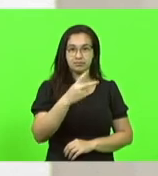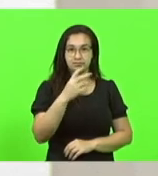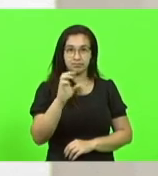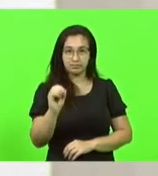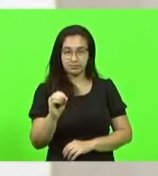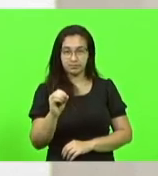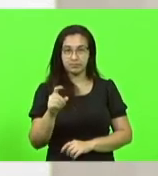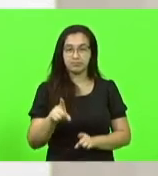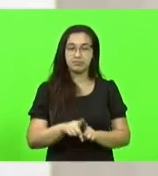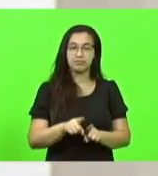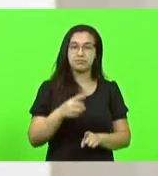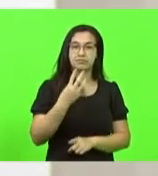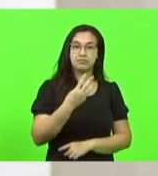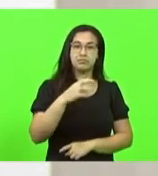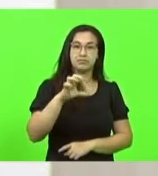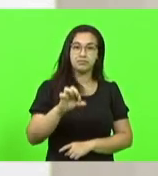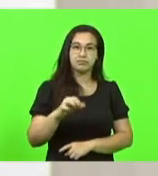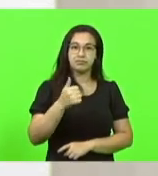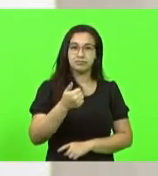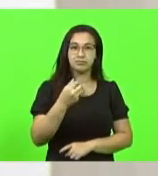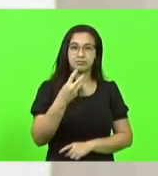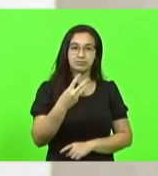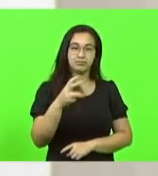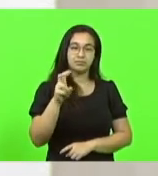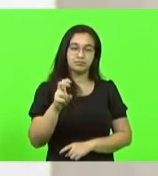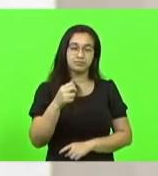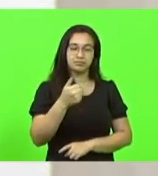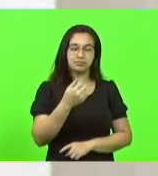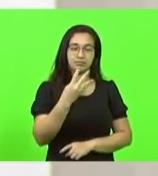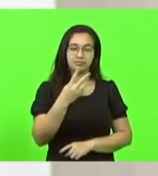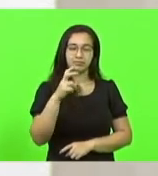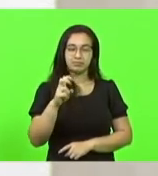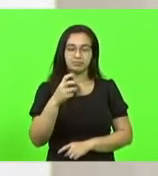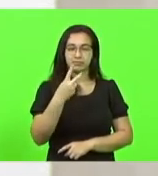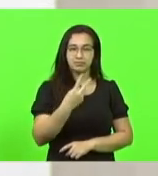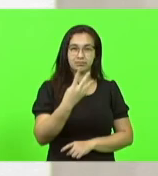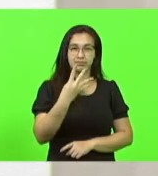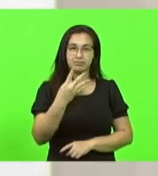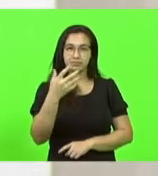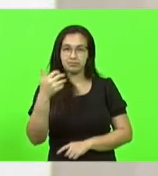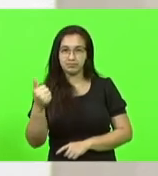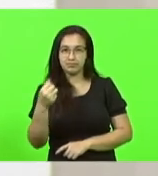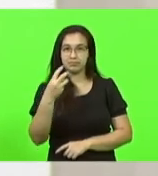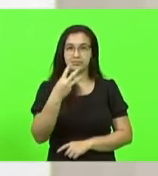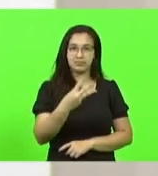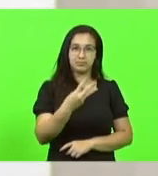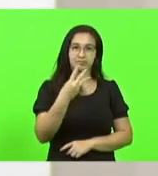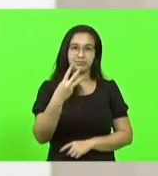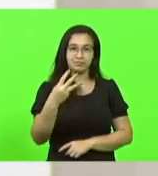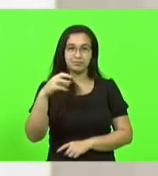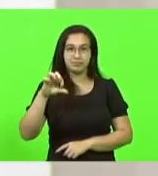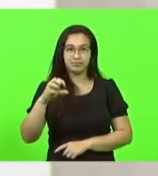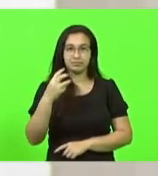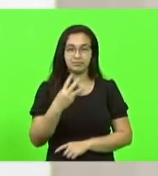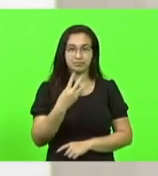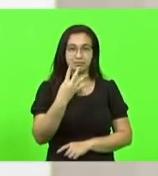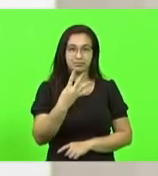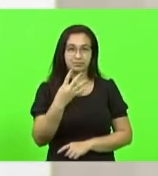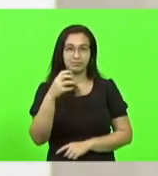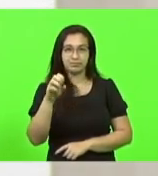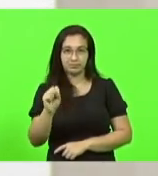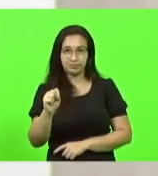39-135-145-241-339-348